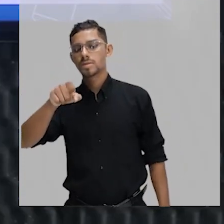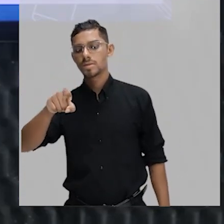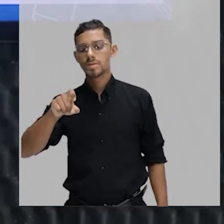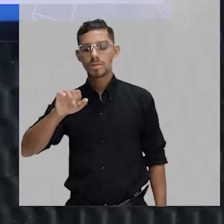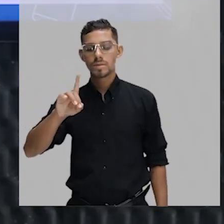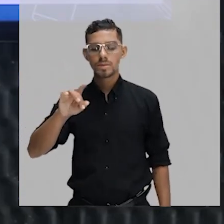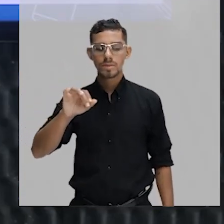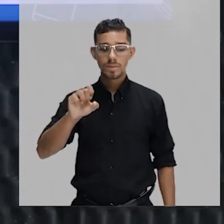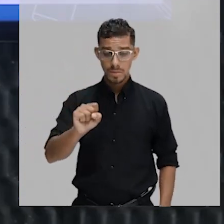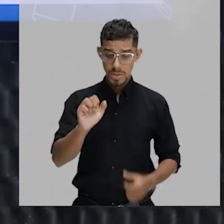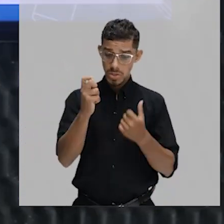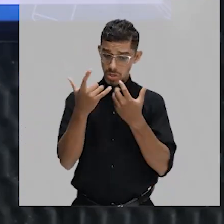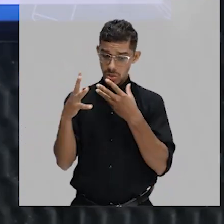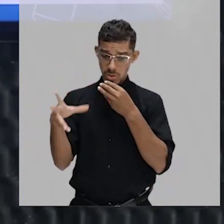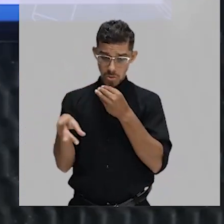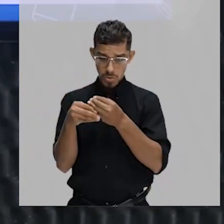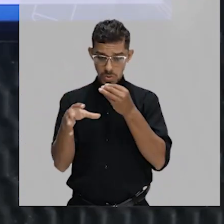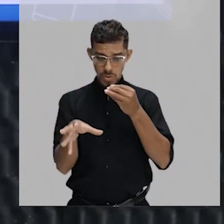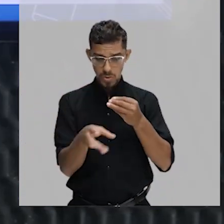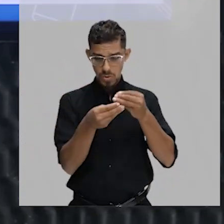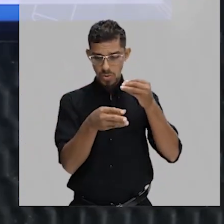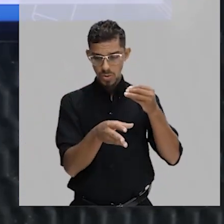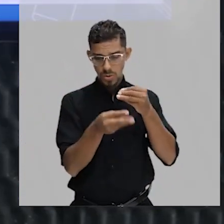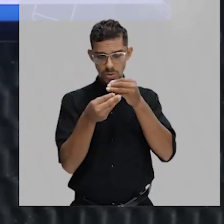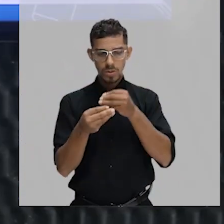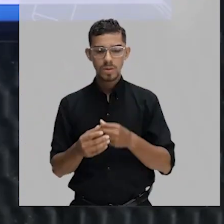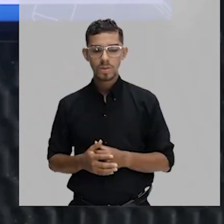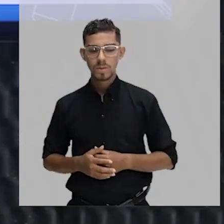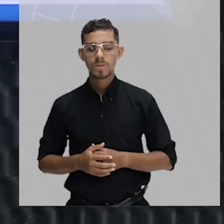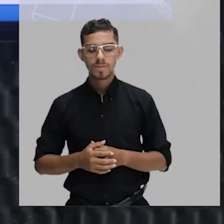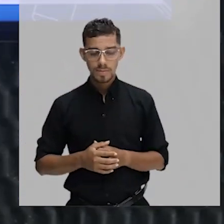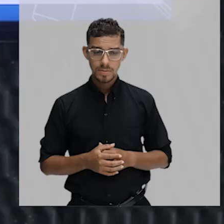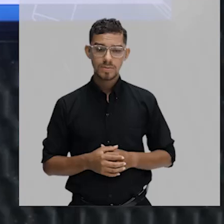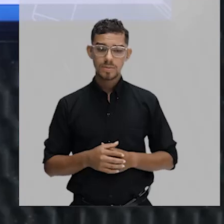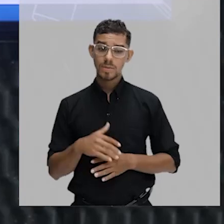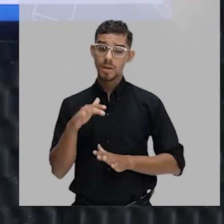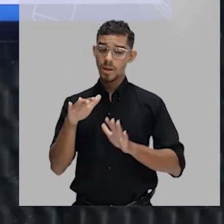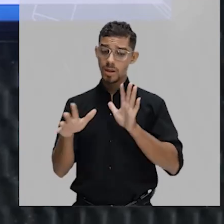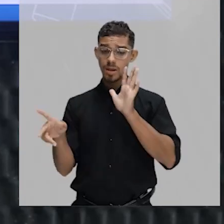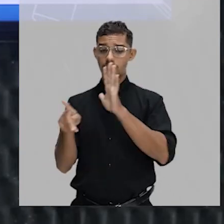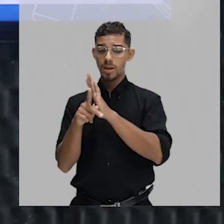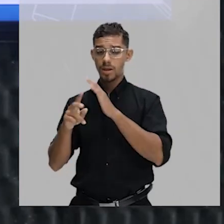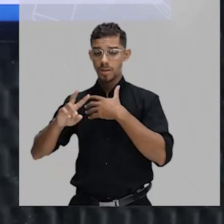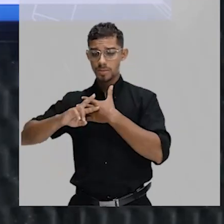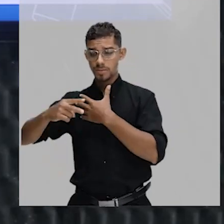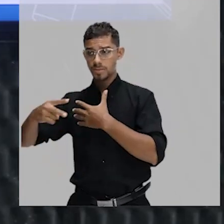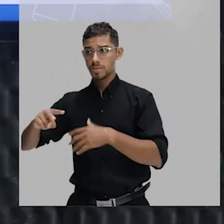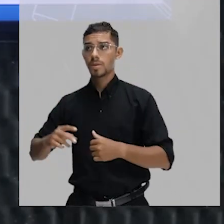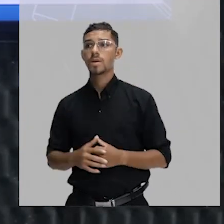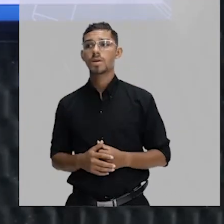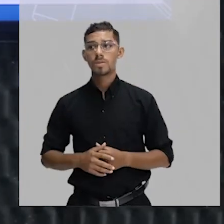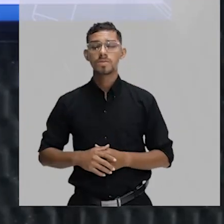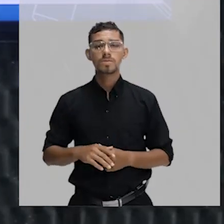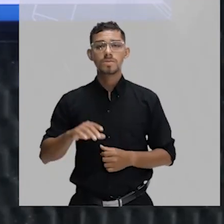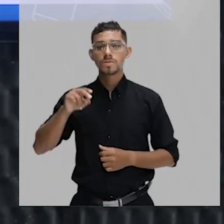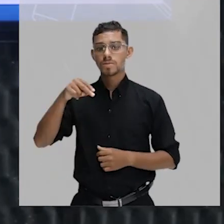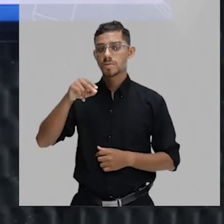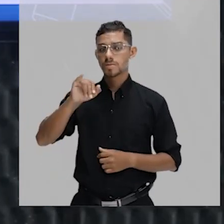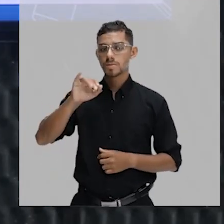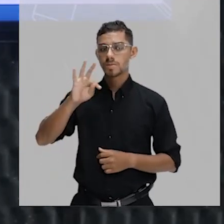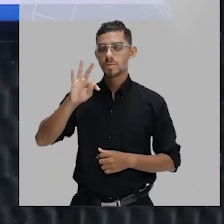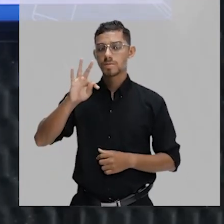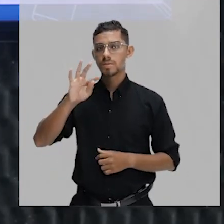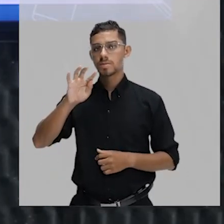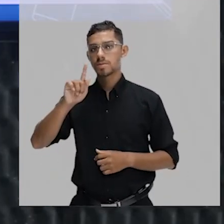e ela vai adicionando esses aminoácidos um por um de acordo com as sequências de bases nitrogenadas contidas no